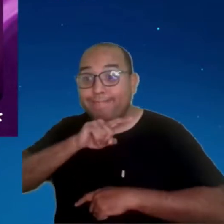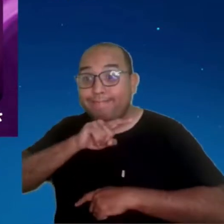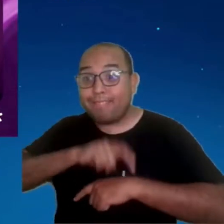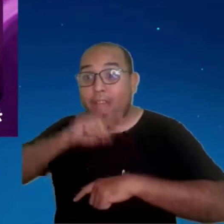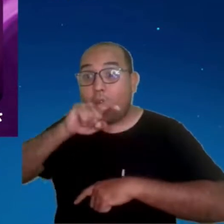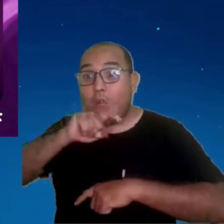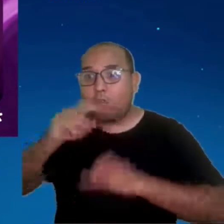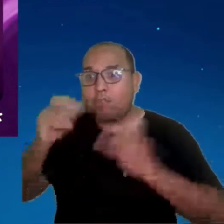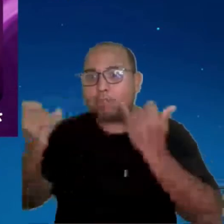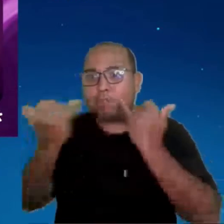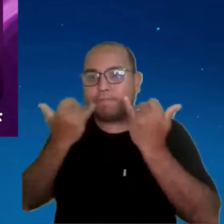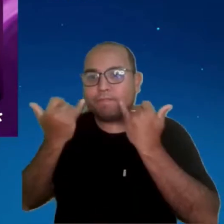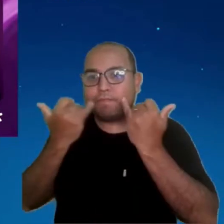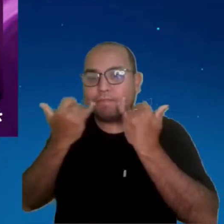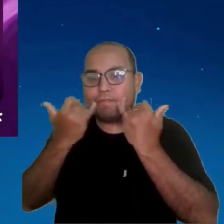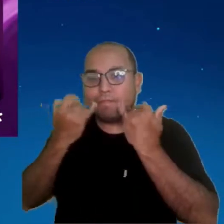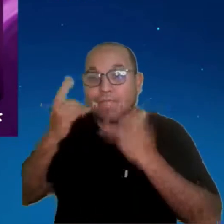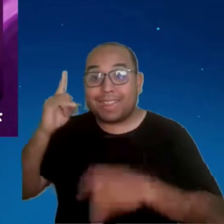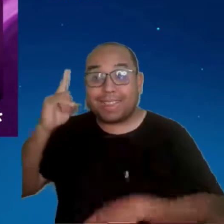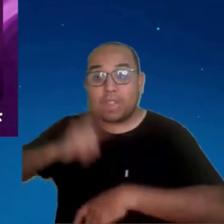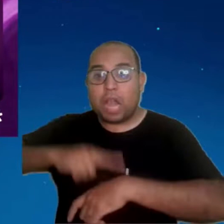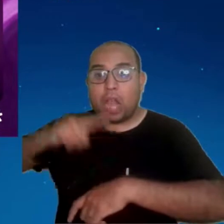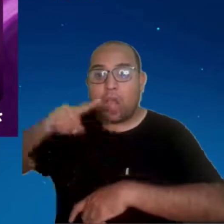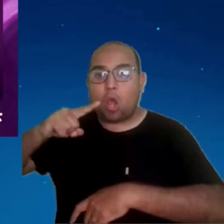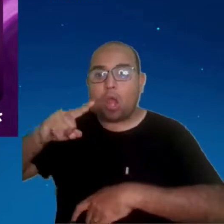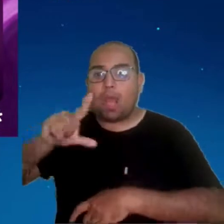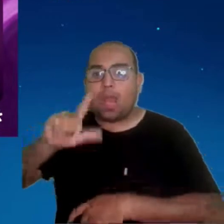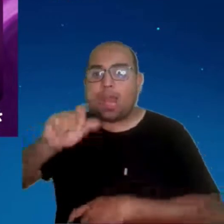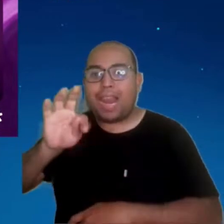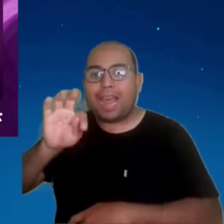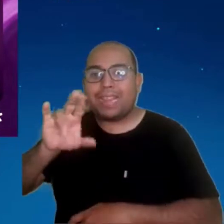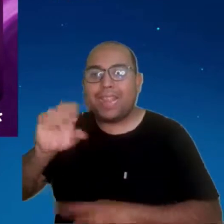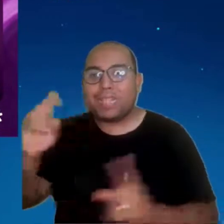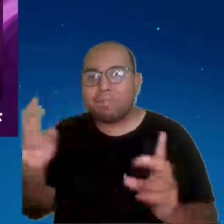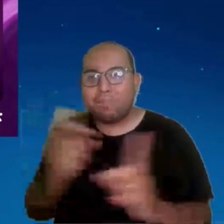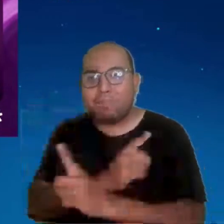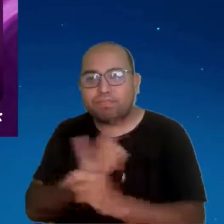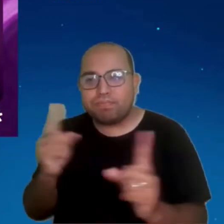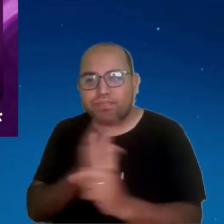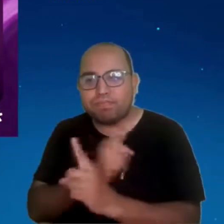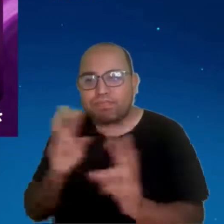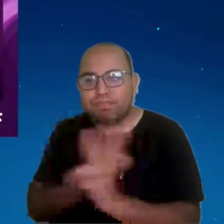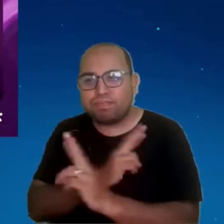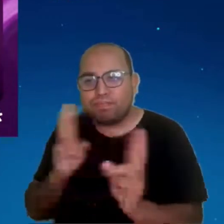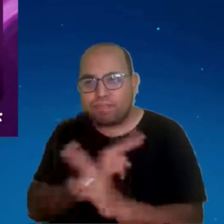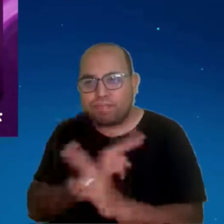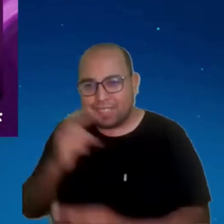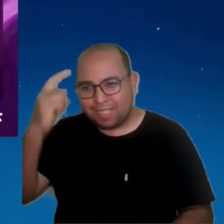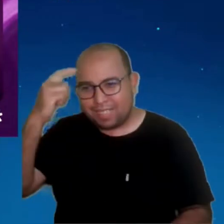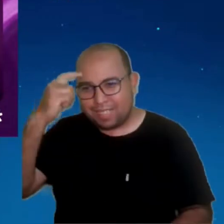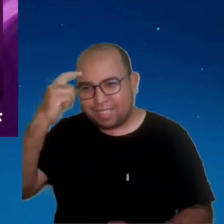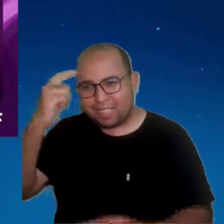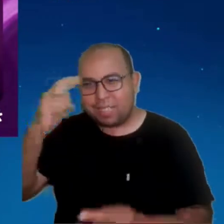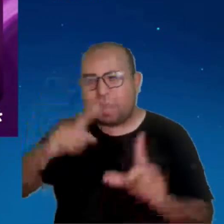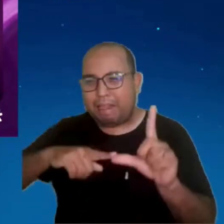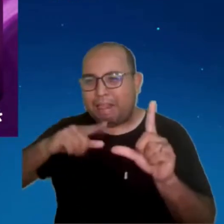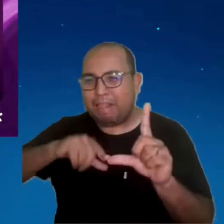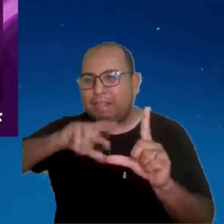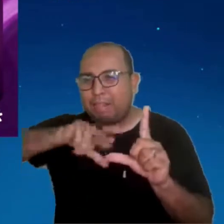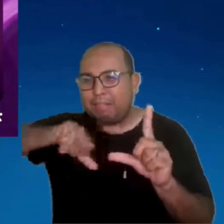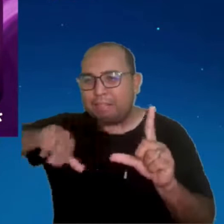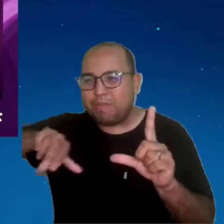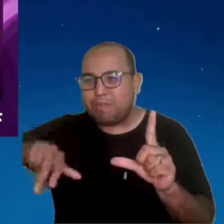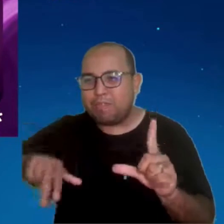5G. Latência, inteligência artificial, lembra aquelas sopas de letrinhas que eu comentei? Então, isso vai estar